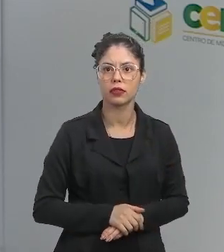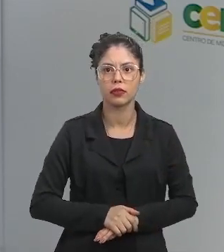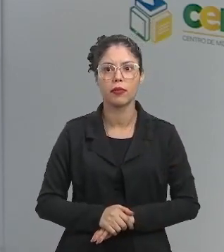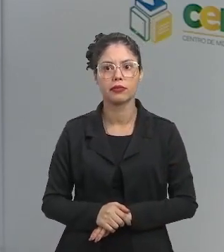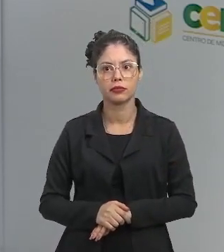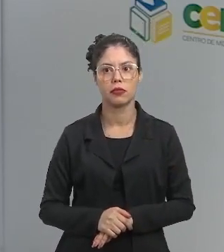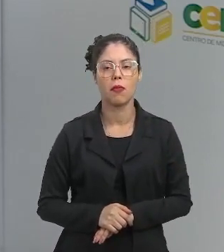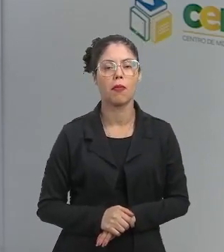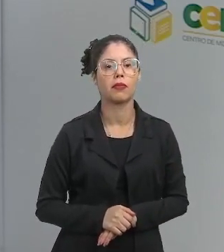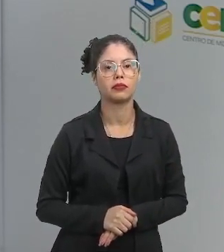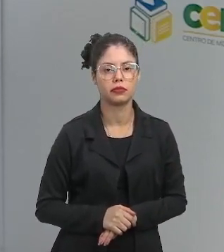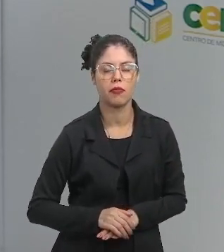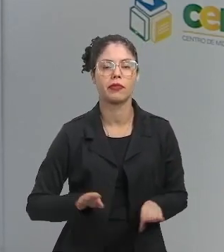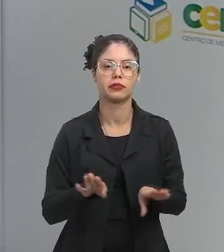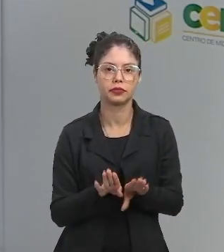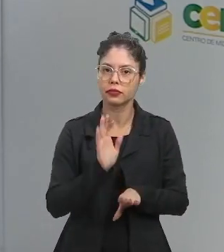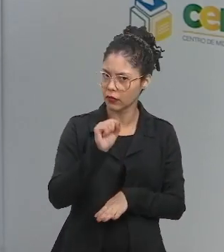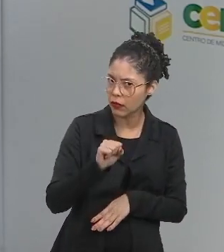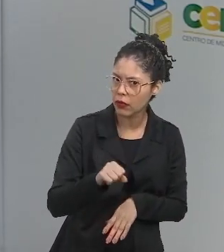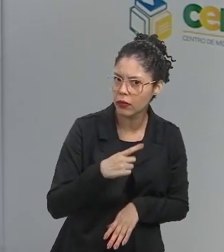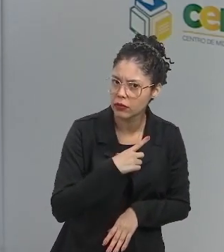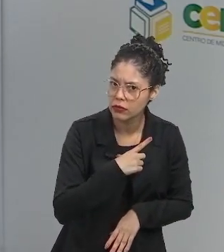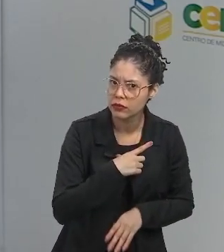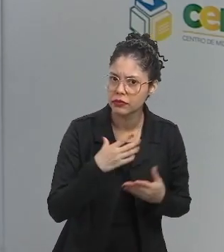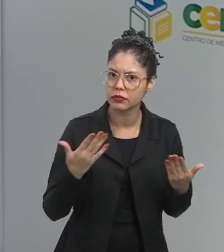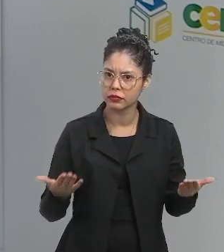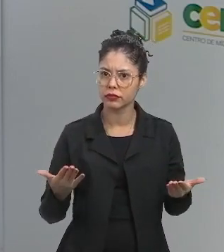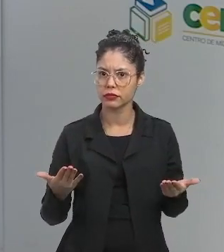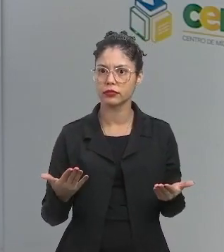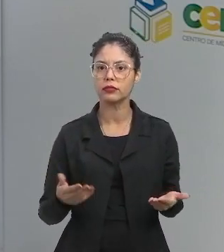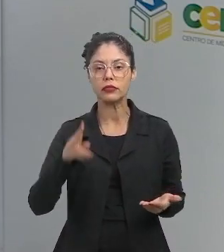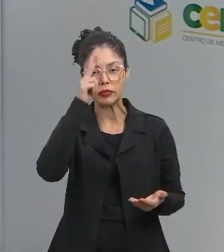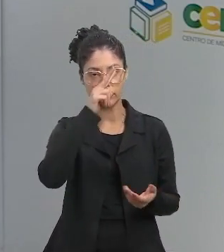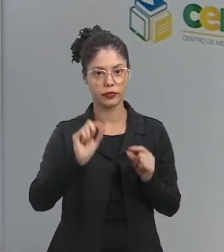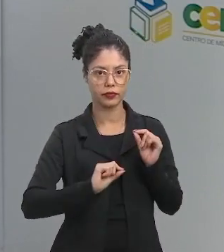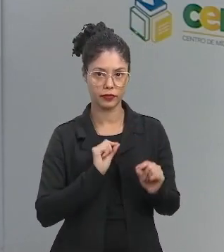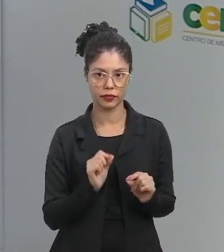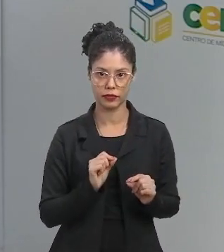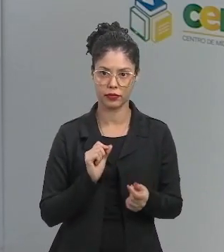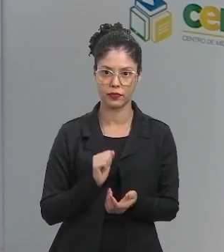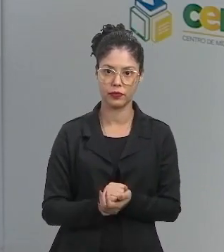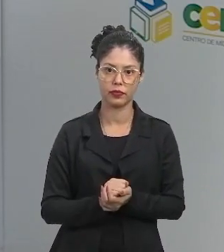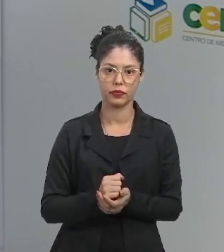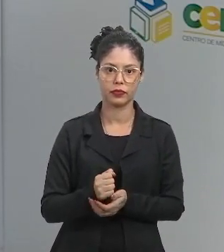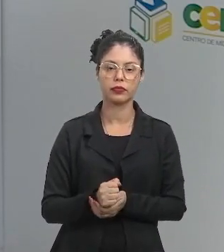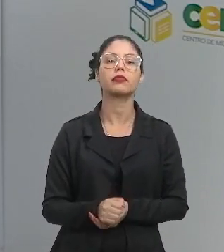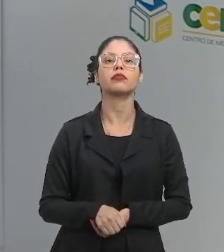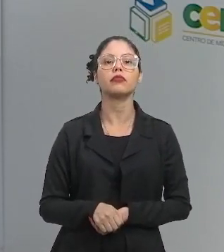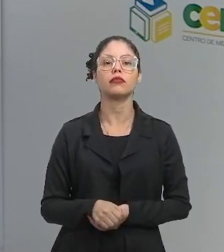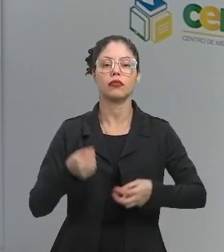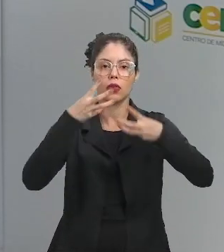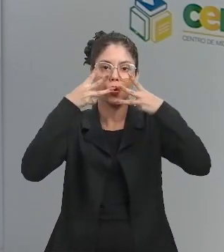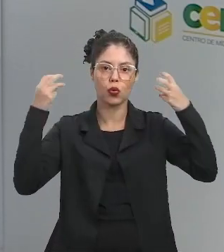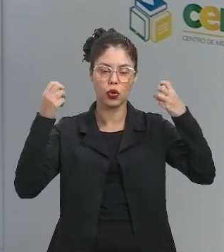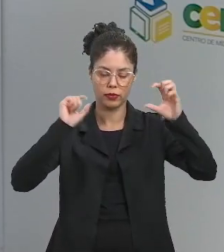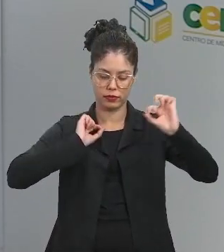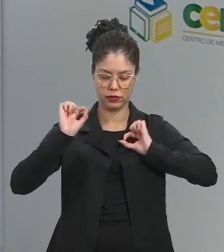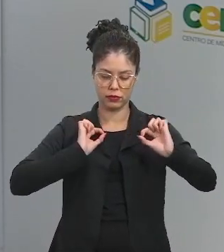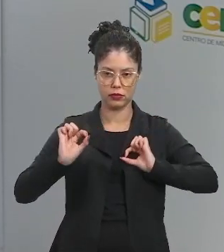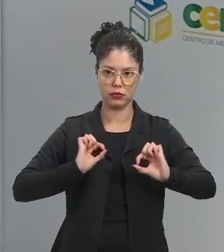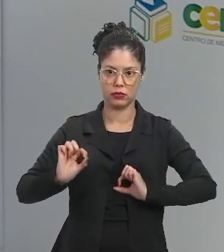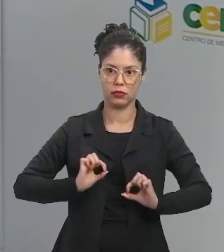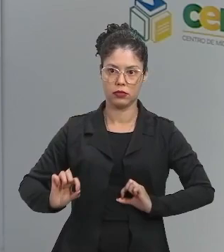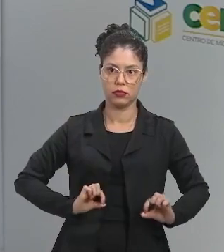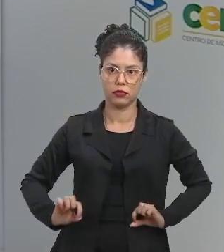Nós tenhamos alguma vantagem? Eu me lembro agora das onças, que no Brasil todo